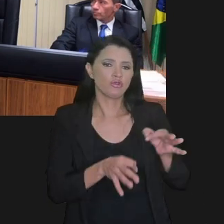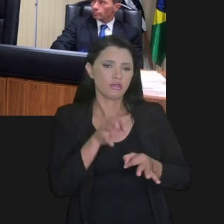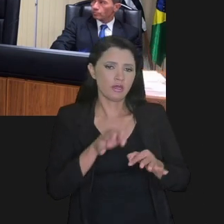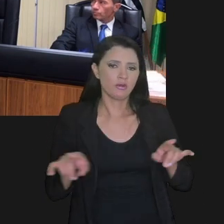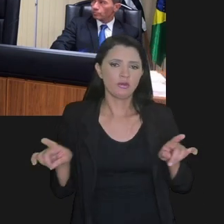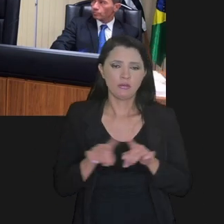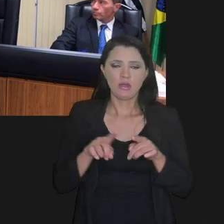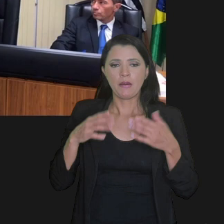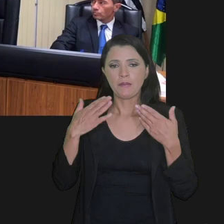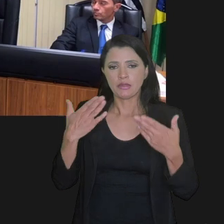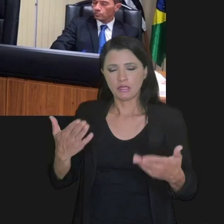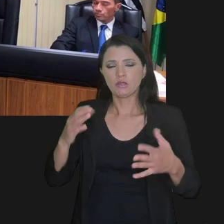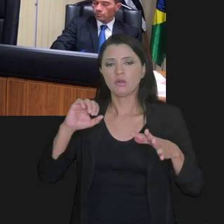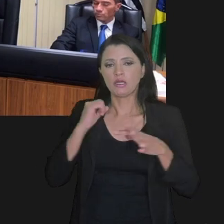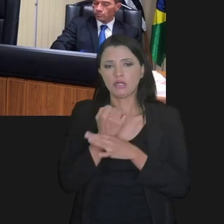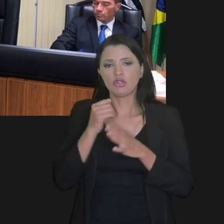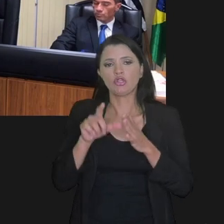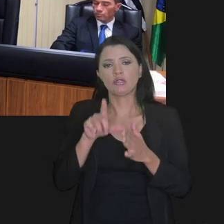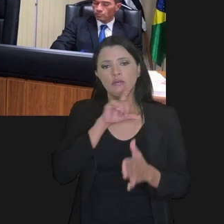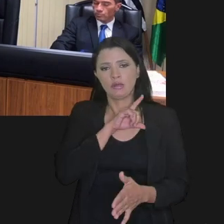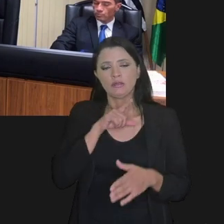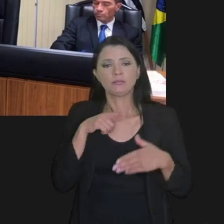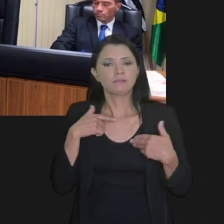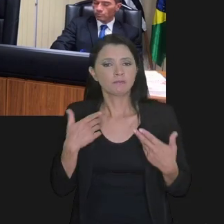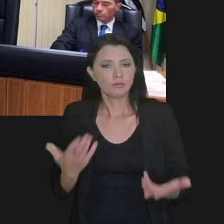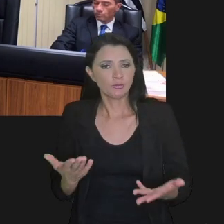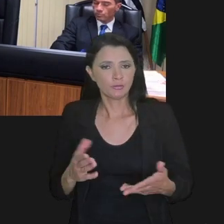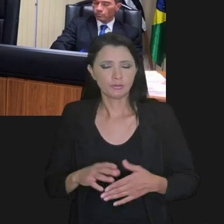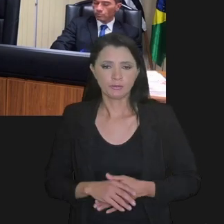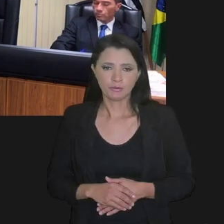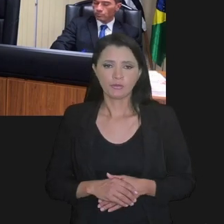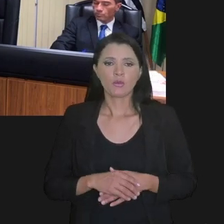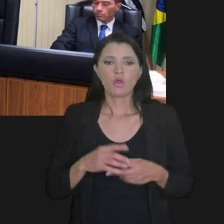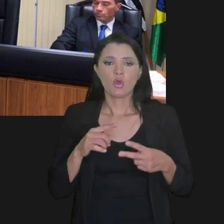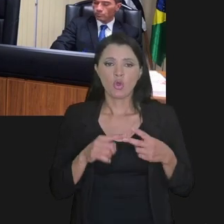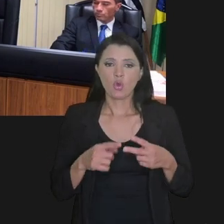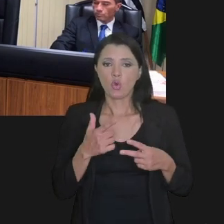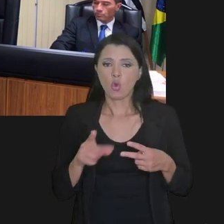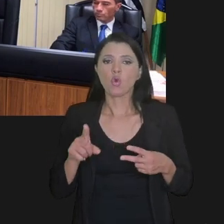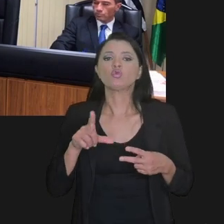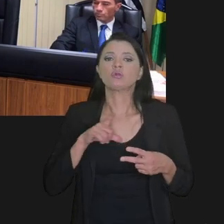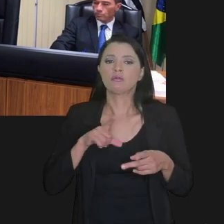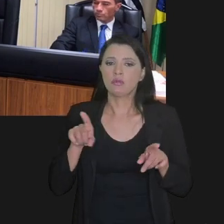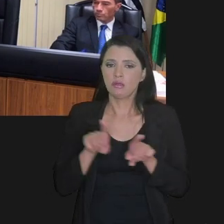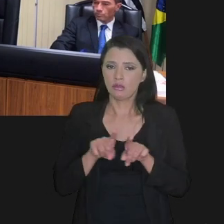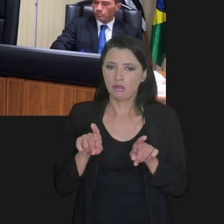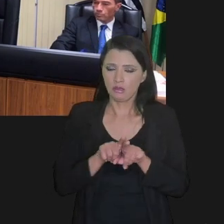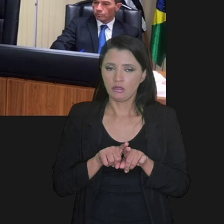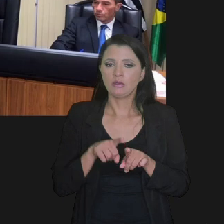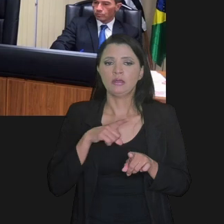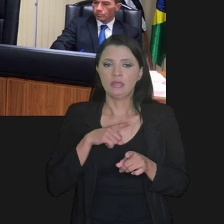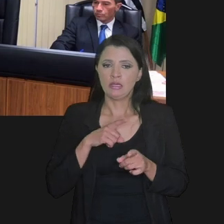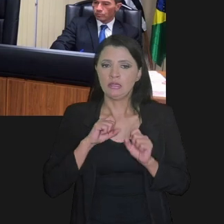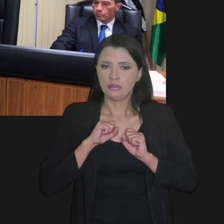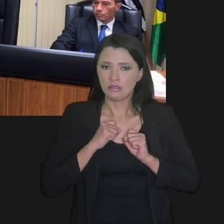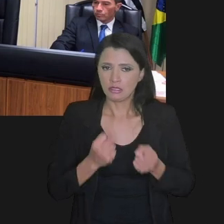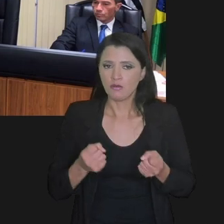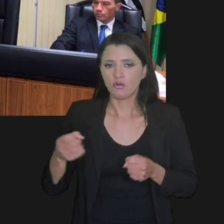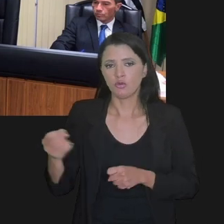Poder Judiciário e também a apresentação de garantia antecipada. Bom, outros dois pontos,